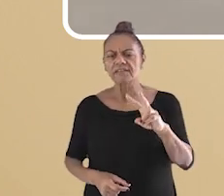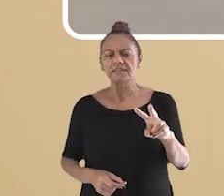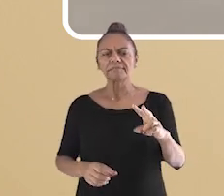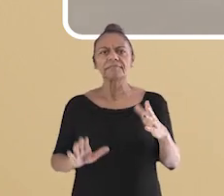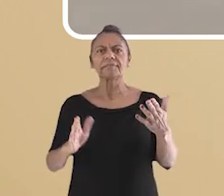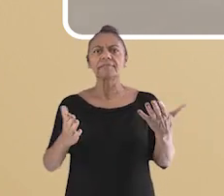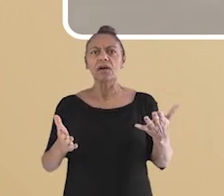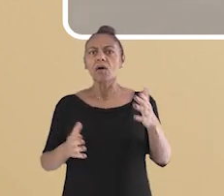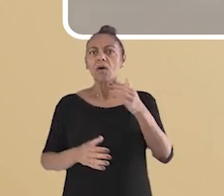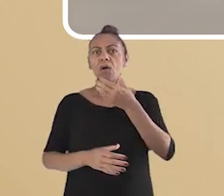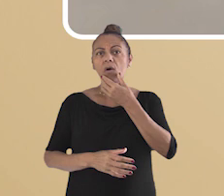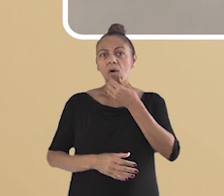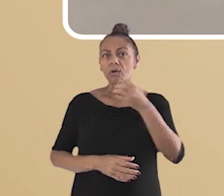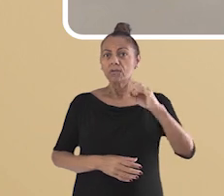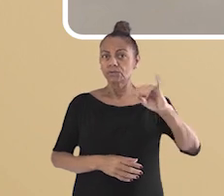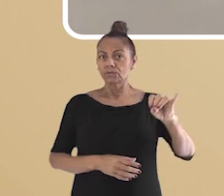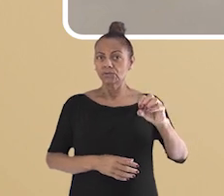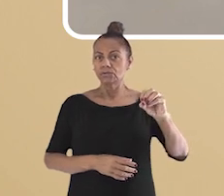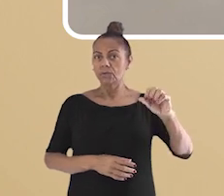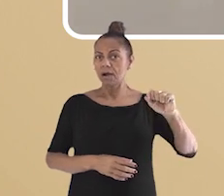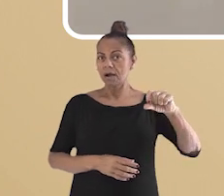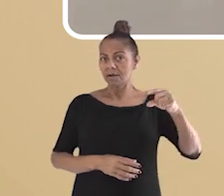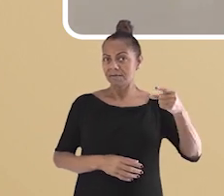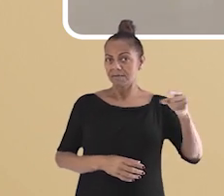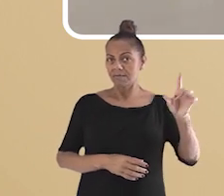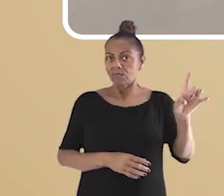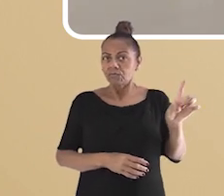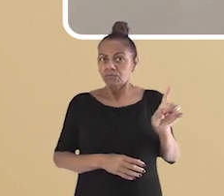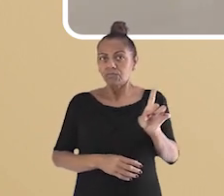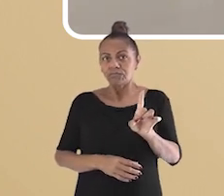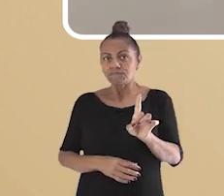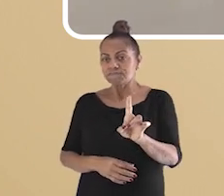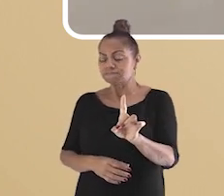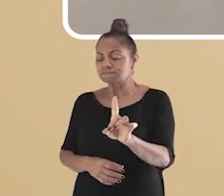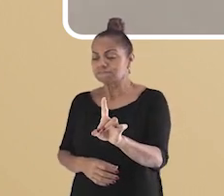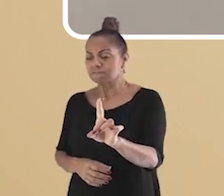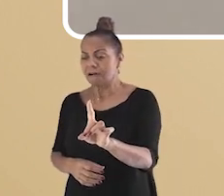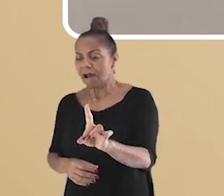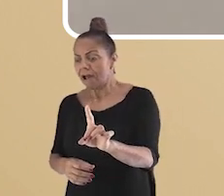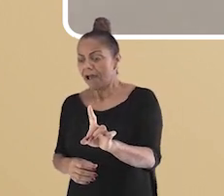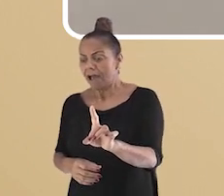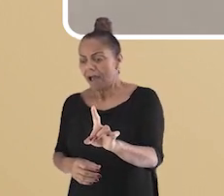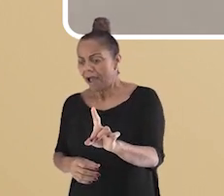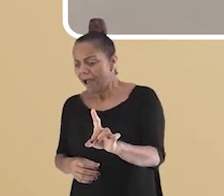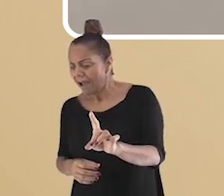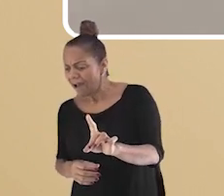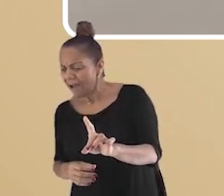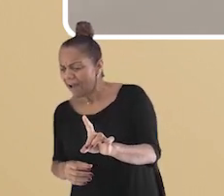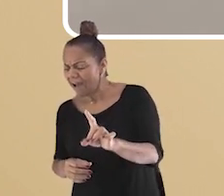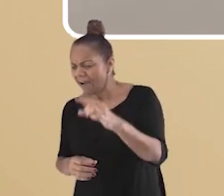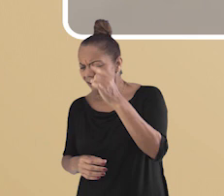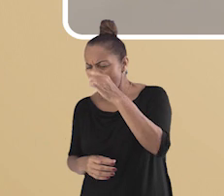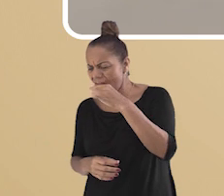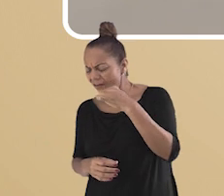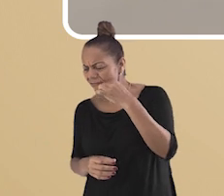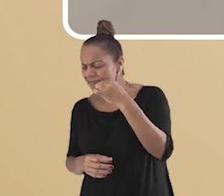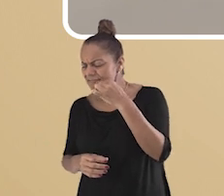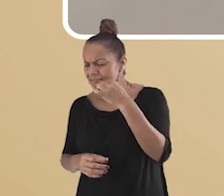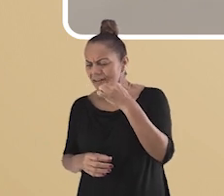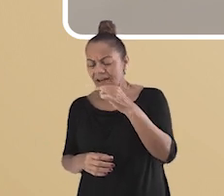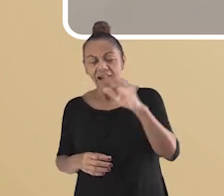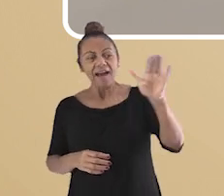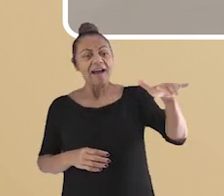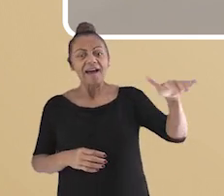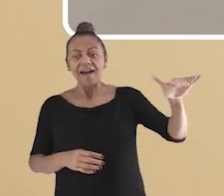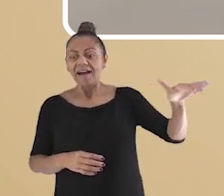a um dos canteiros. Ficou lá por meia hora e, de repente, começou a gritar Dinda! Dinda! Olha! E, se